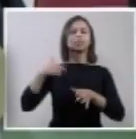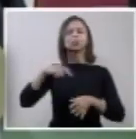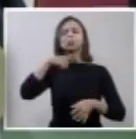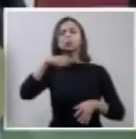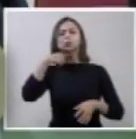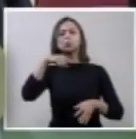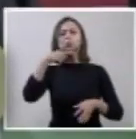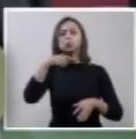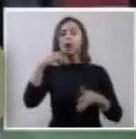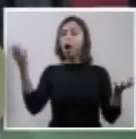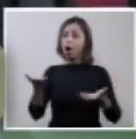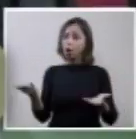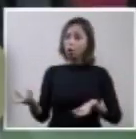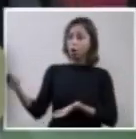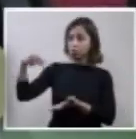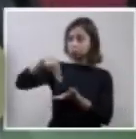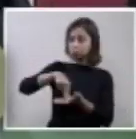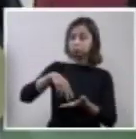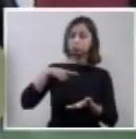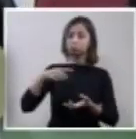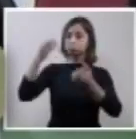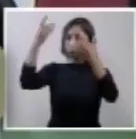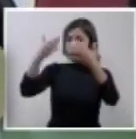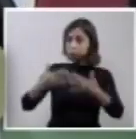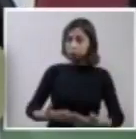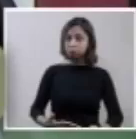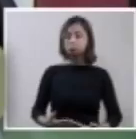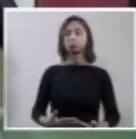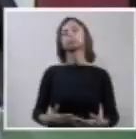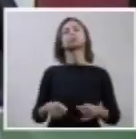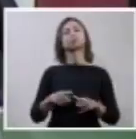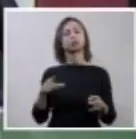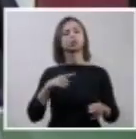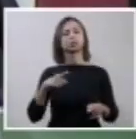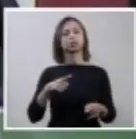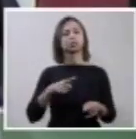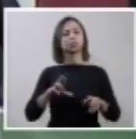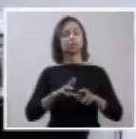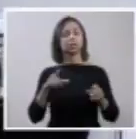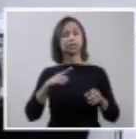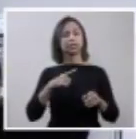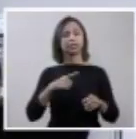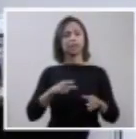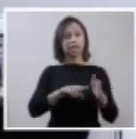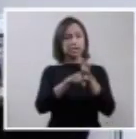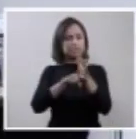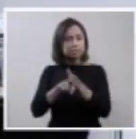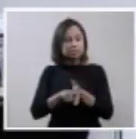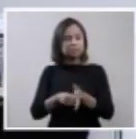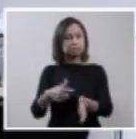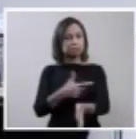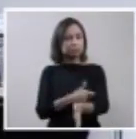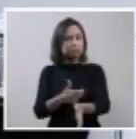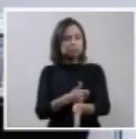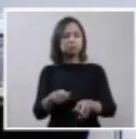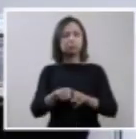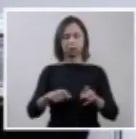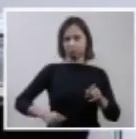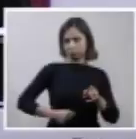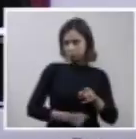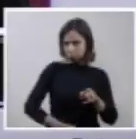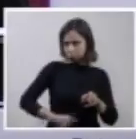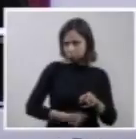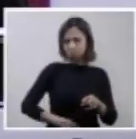o ministro confirma que há uma duplicidade de exames, no caso de um diagnóstico